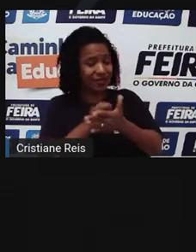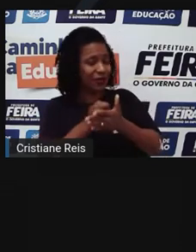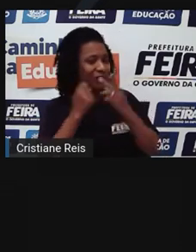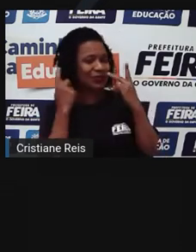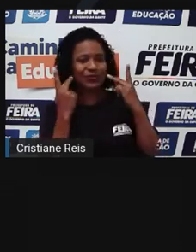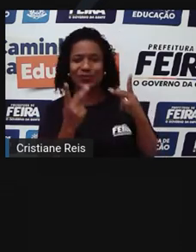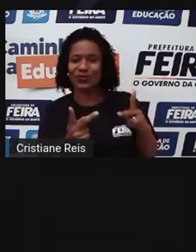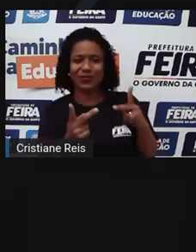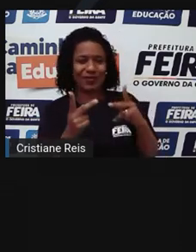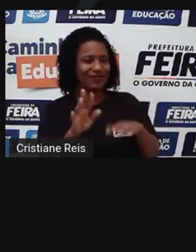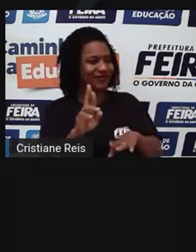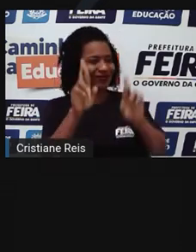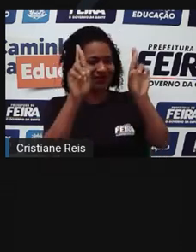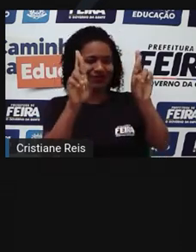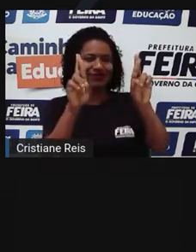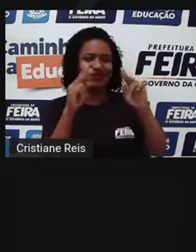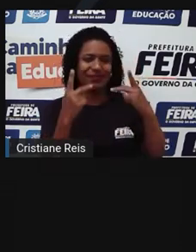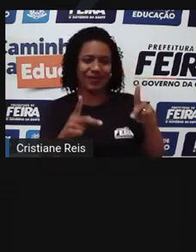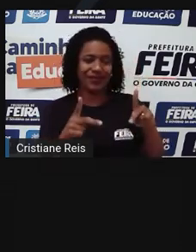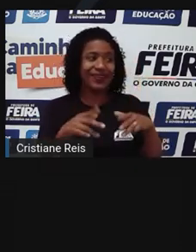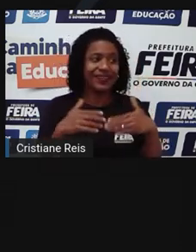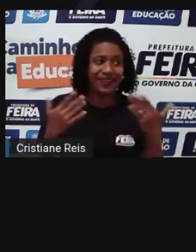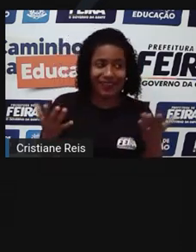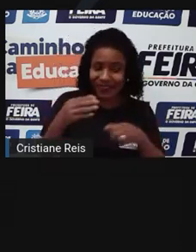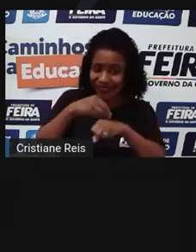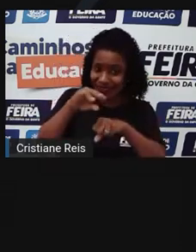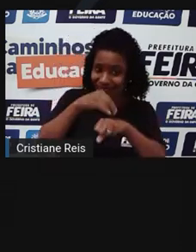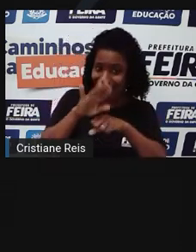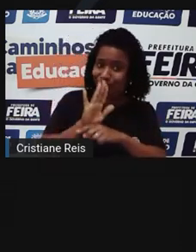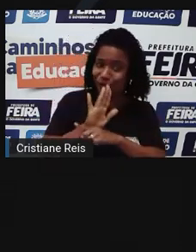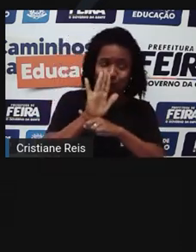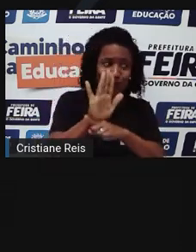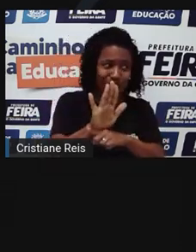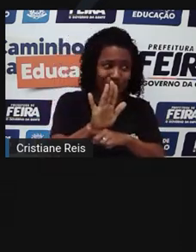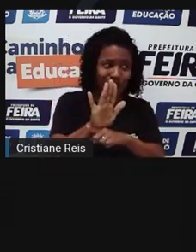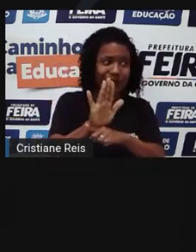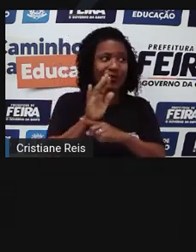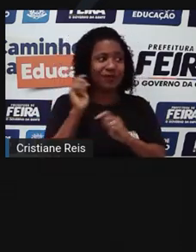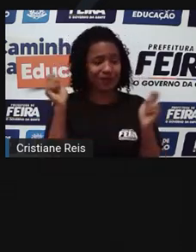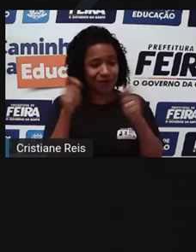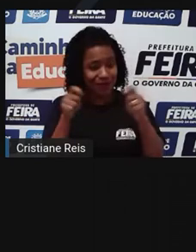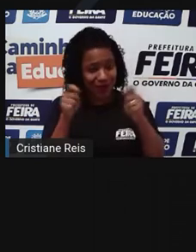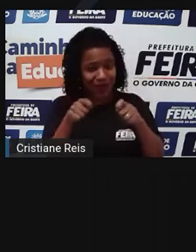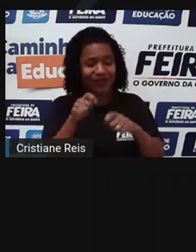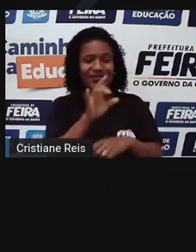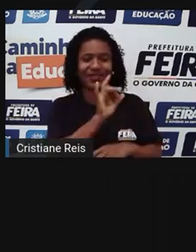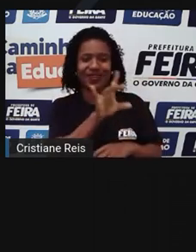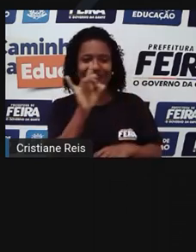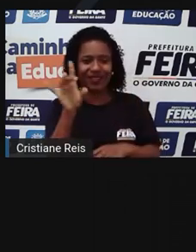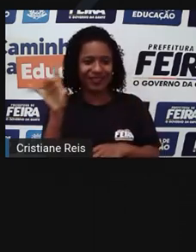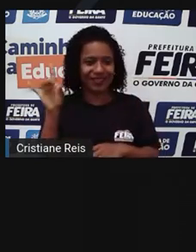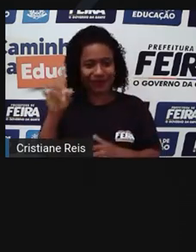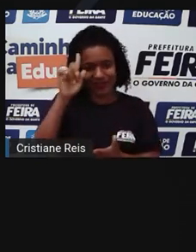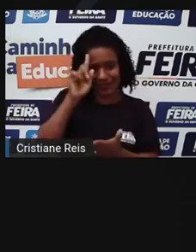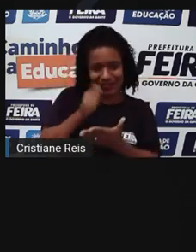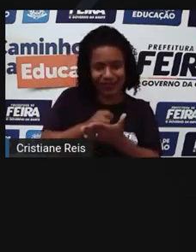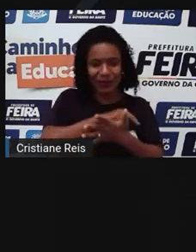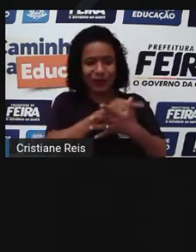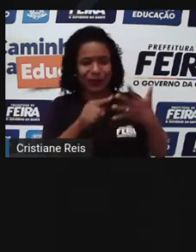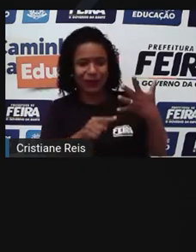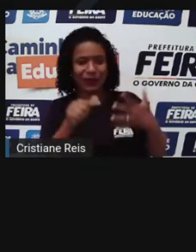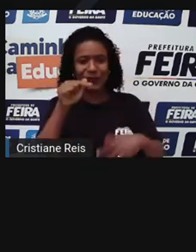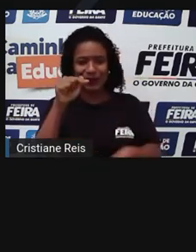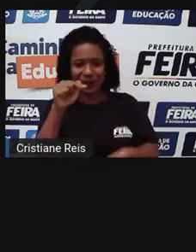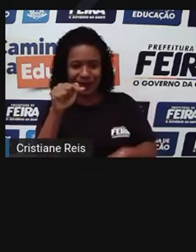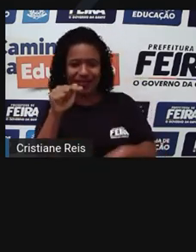e a escolha só cabe a você. E aí, as dicas ajudaram? Agora é só seguir cada um desses passos e escolher a profissão que mais